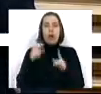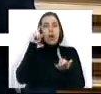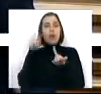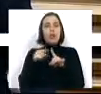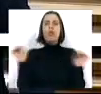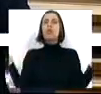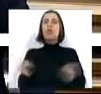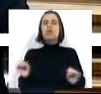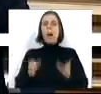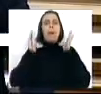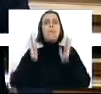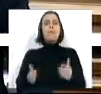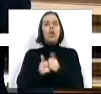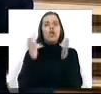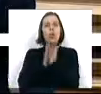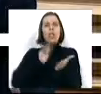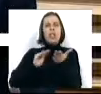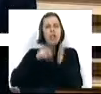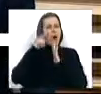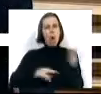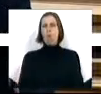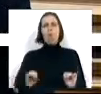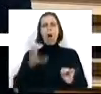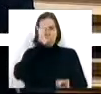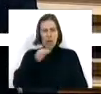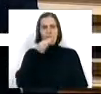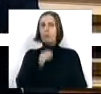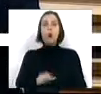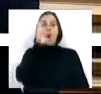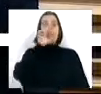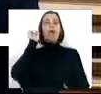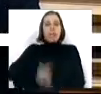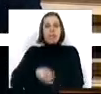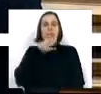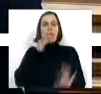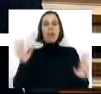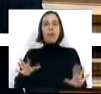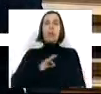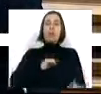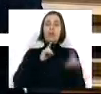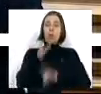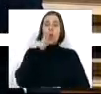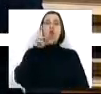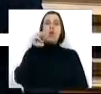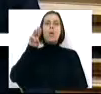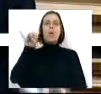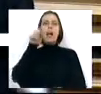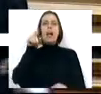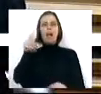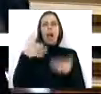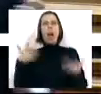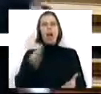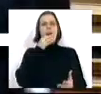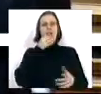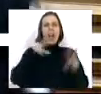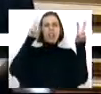propósito, que seja necessário que todos se inscrevam para o Governo falar. O Governo tem a que falar. E o Sr. Deputado Nuno Magalhães vai para aqui